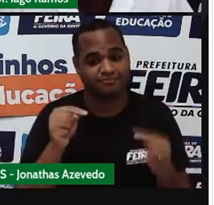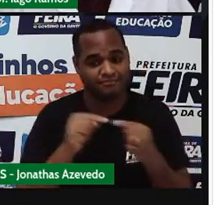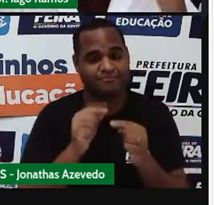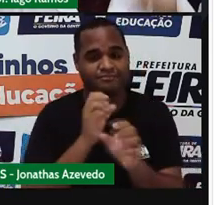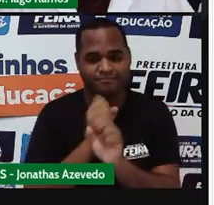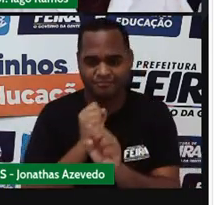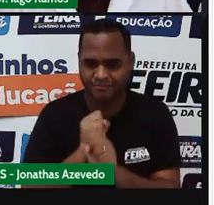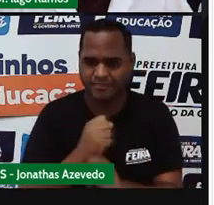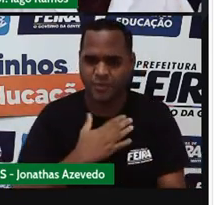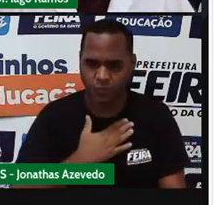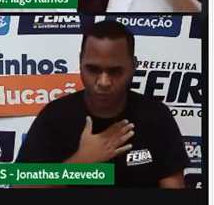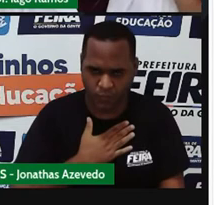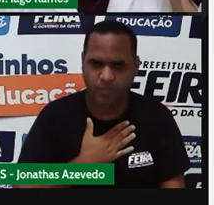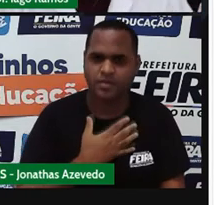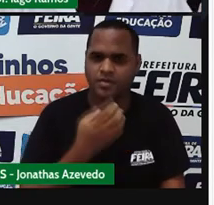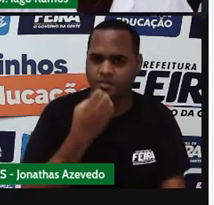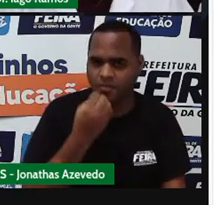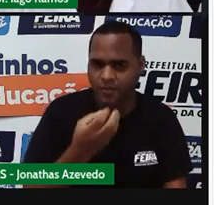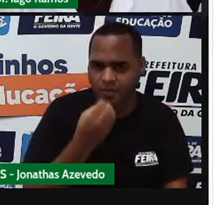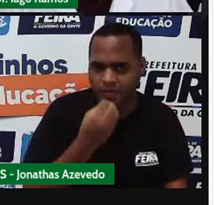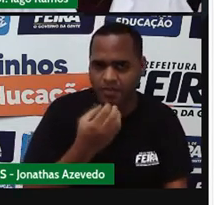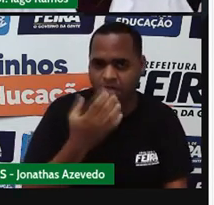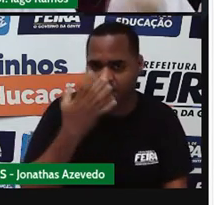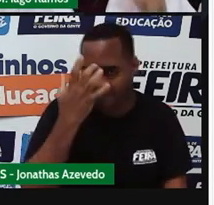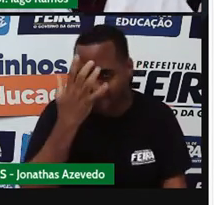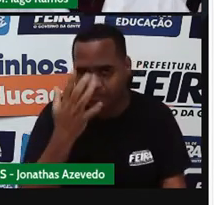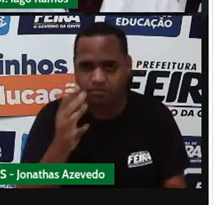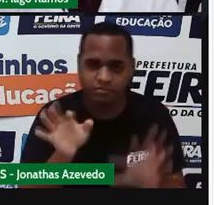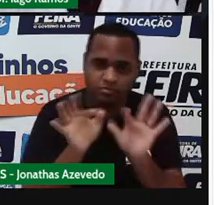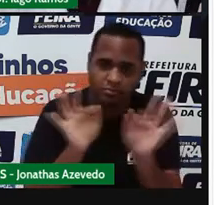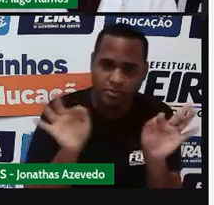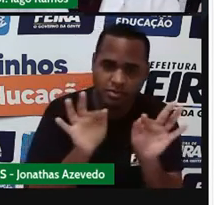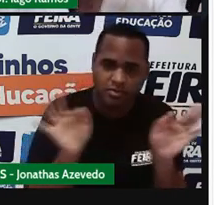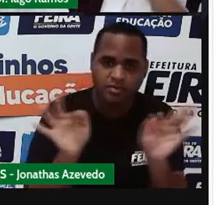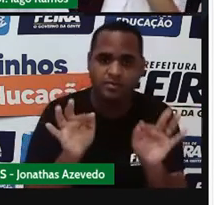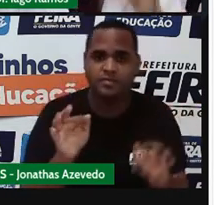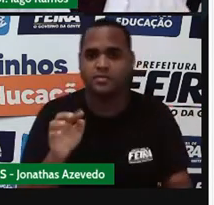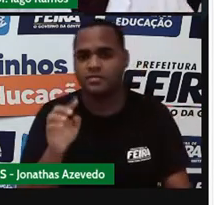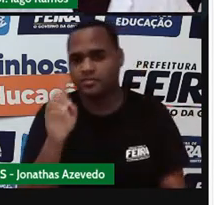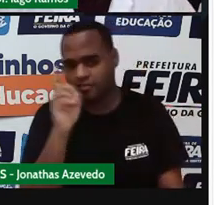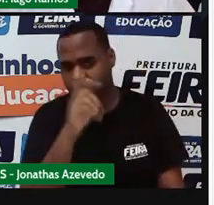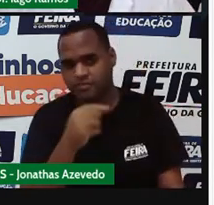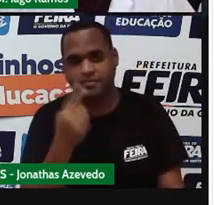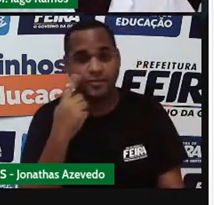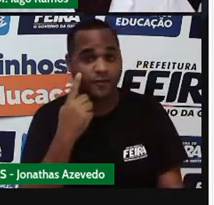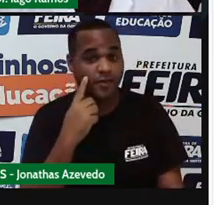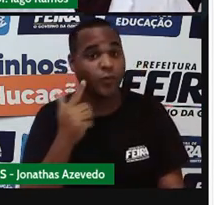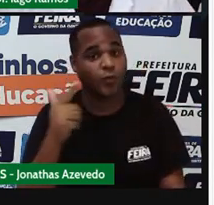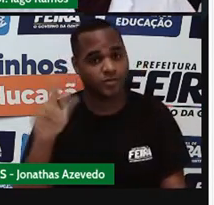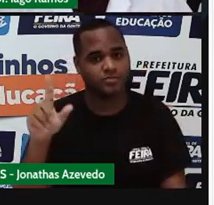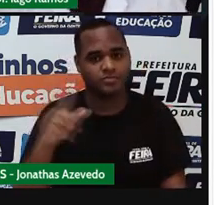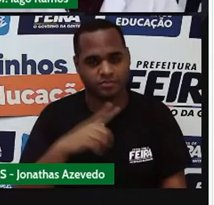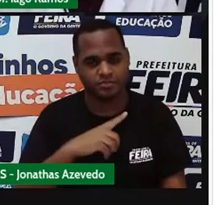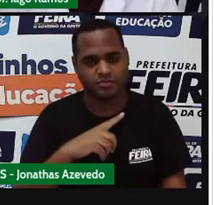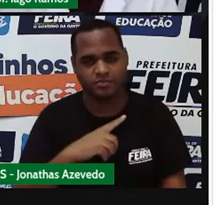Gostou dessa forma? Acha essa simples? Não estressa. Usa essa. Beleza?